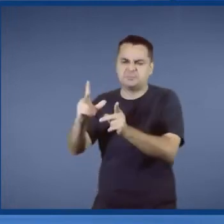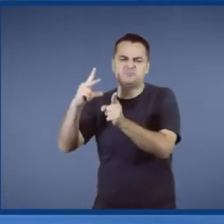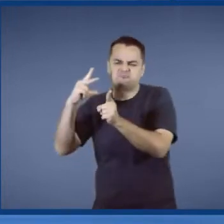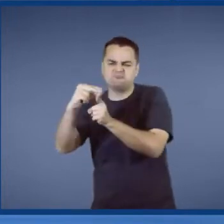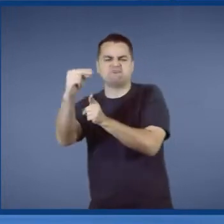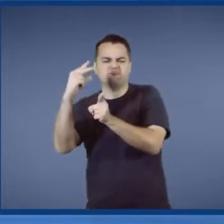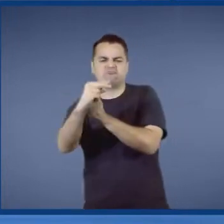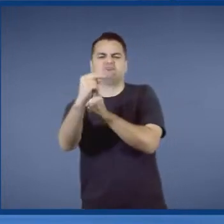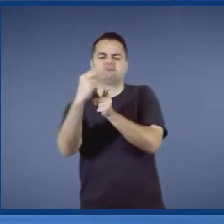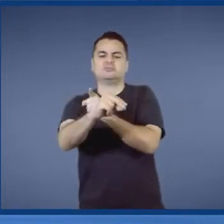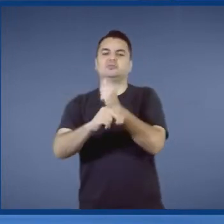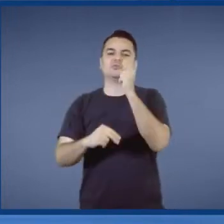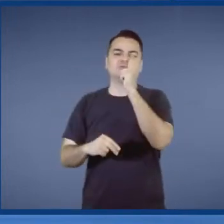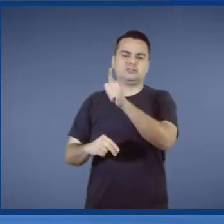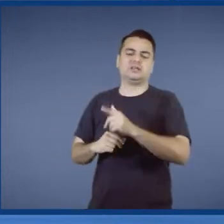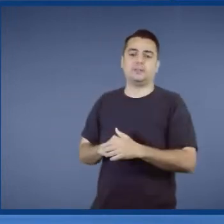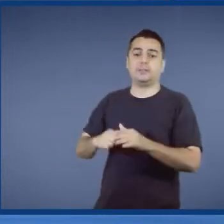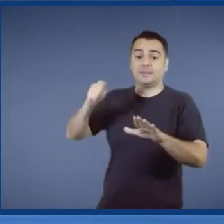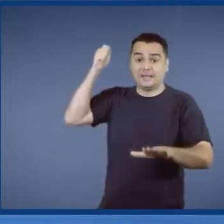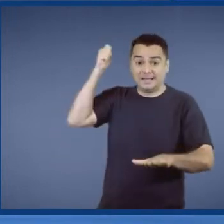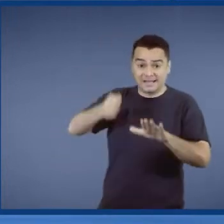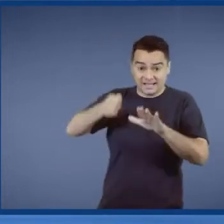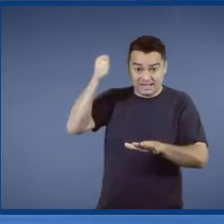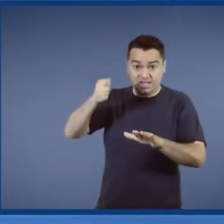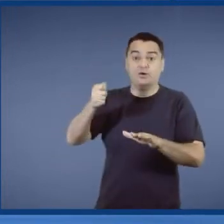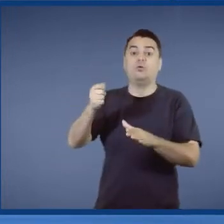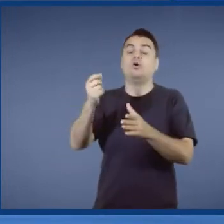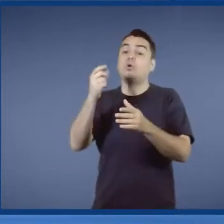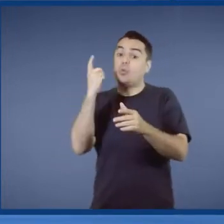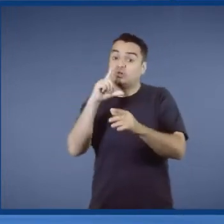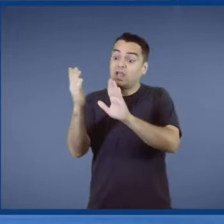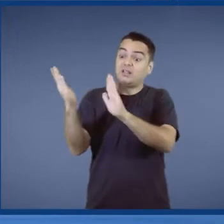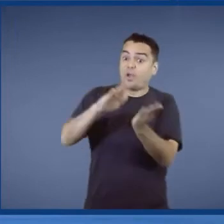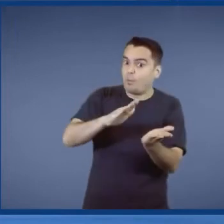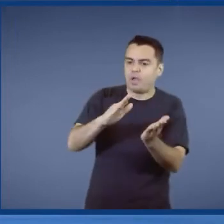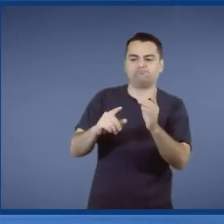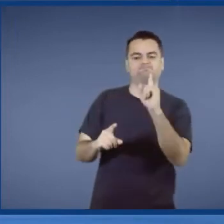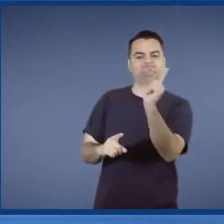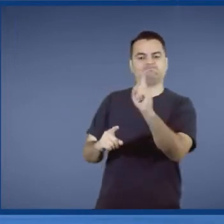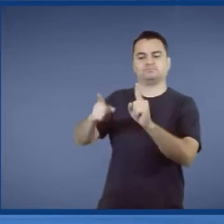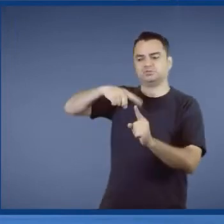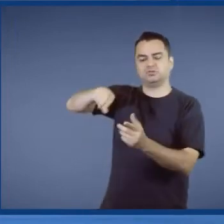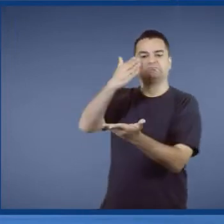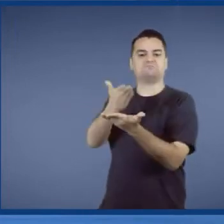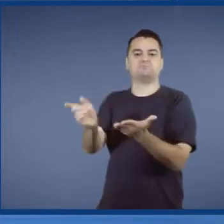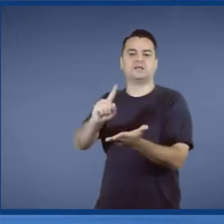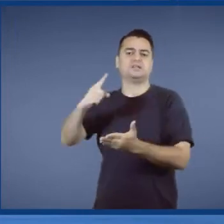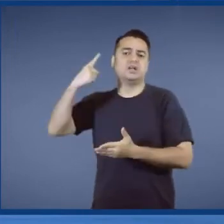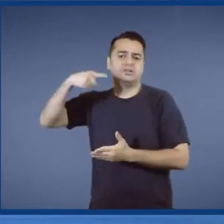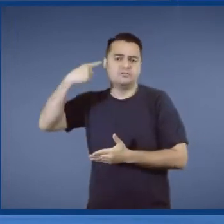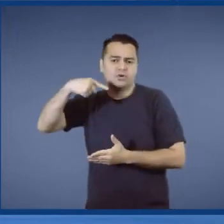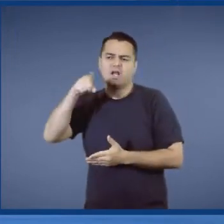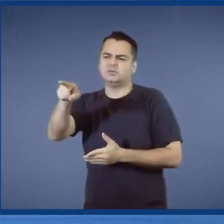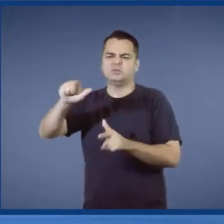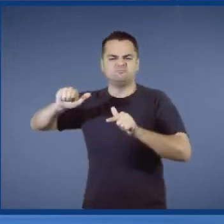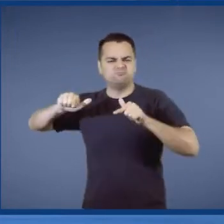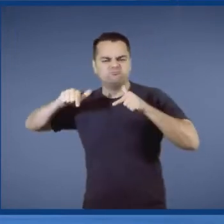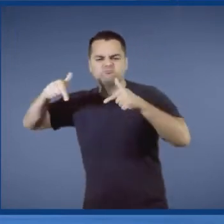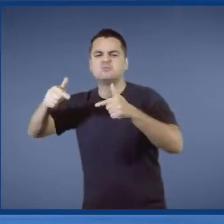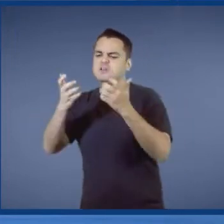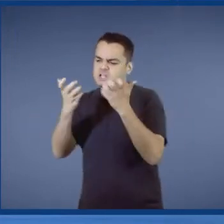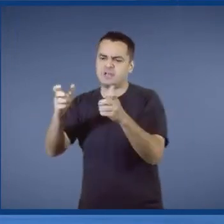Então quem pensa em derrubar leilões nossos, pensa duas vezes, porque a gente não perde. Porque a turma é muito dedicada. A turma quer fazer.